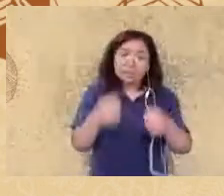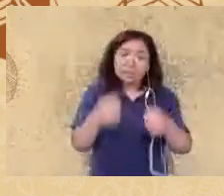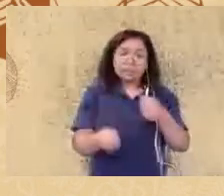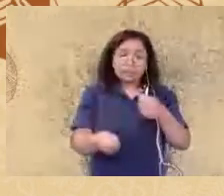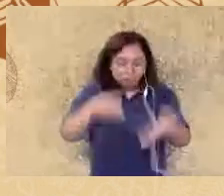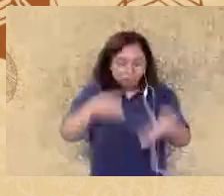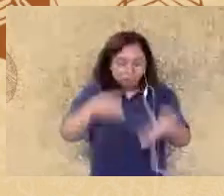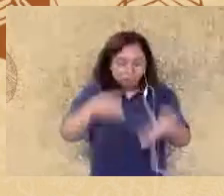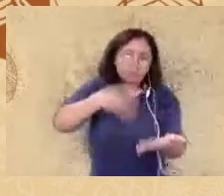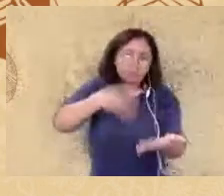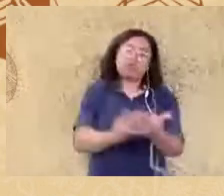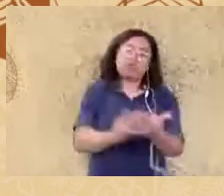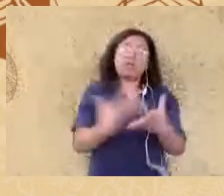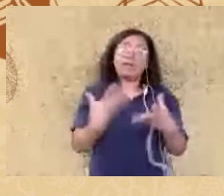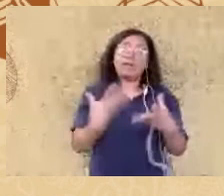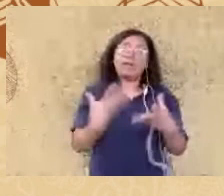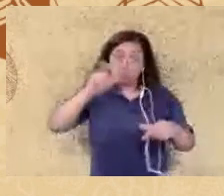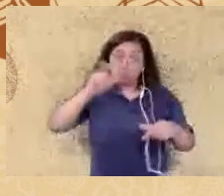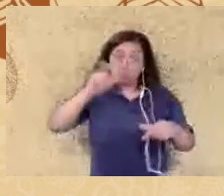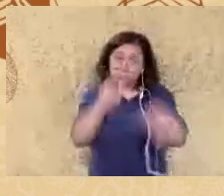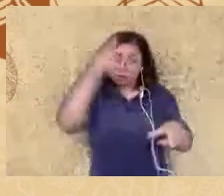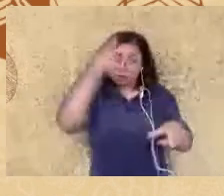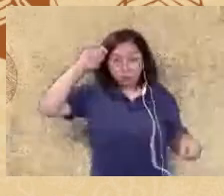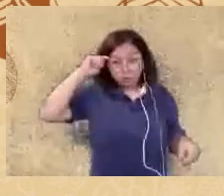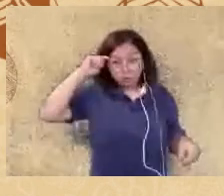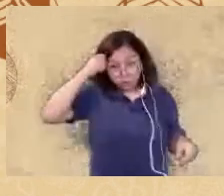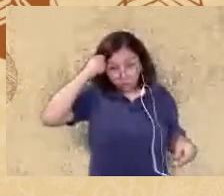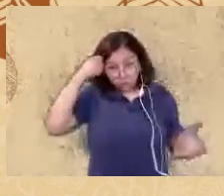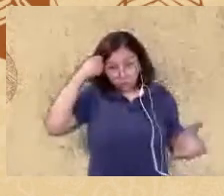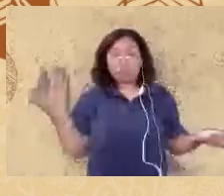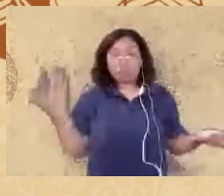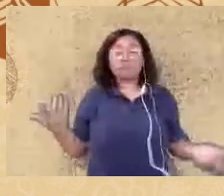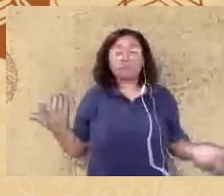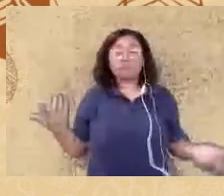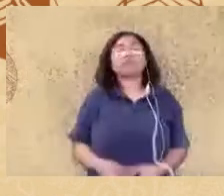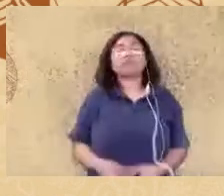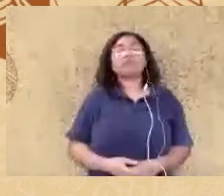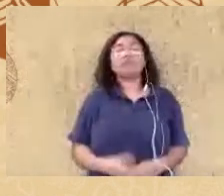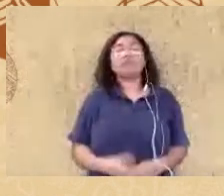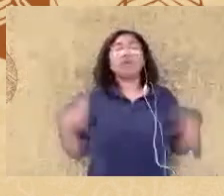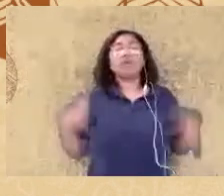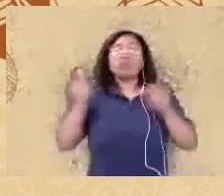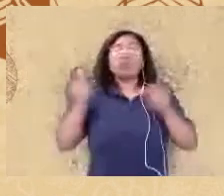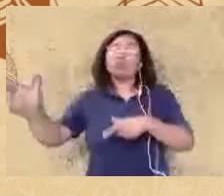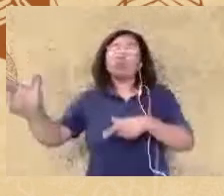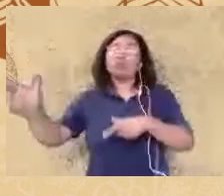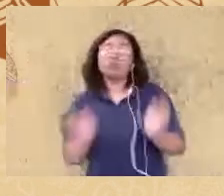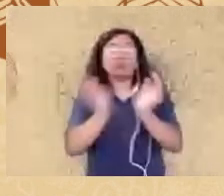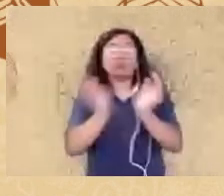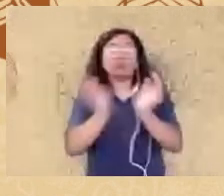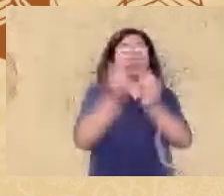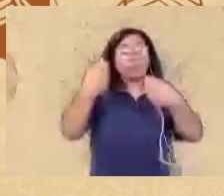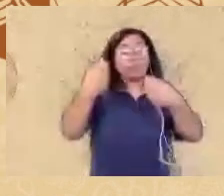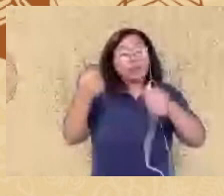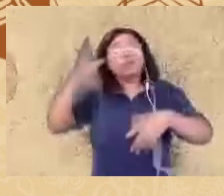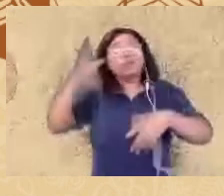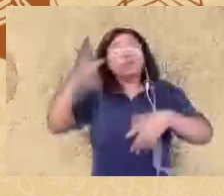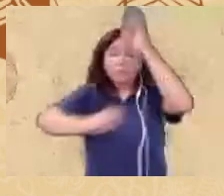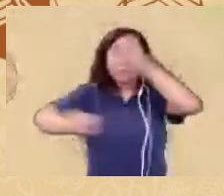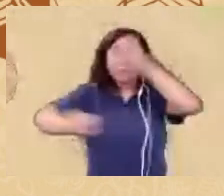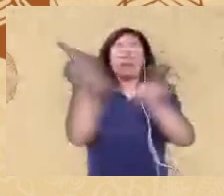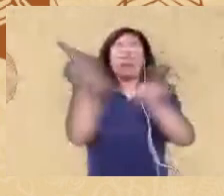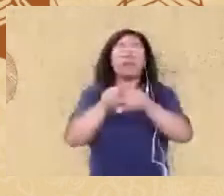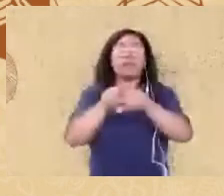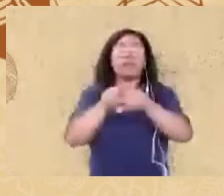produções científicas não ficar só falando desses temas os outros grupos é tem que aprender e realmente mudar o comportamento a